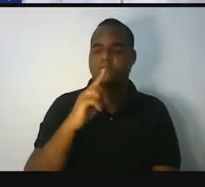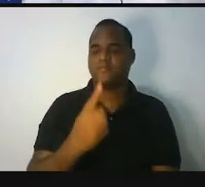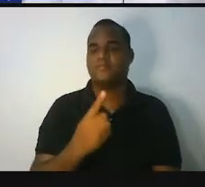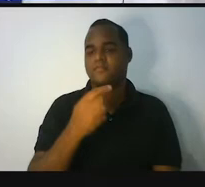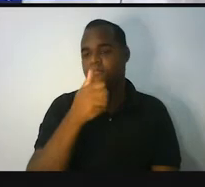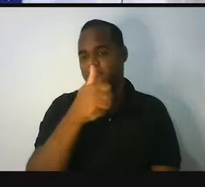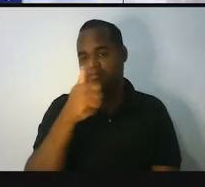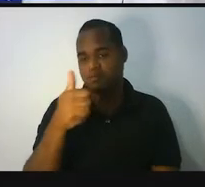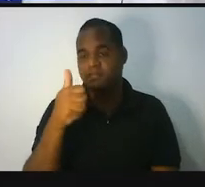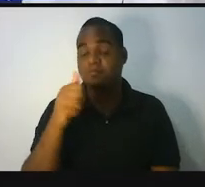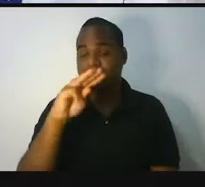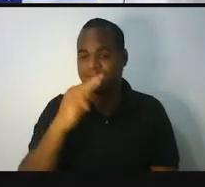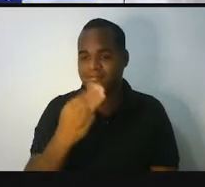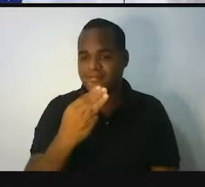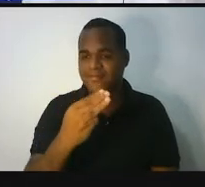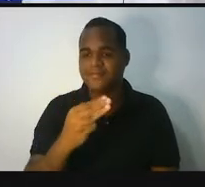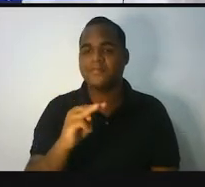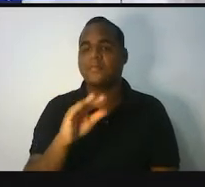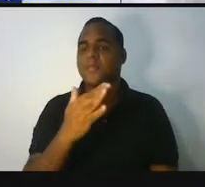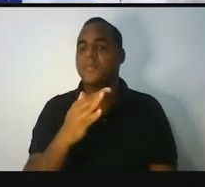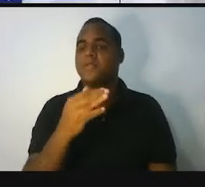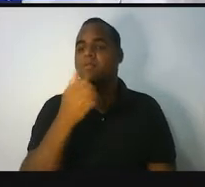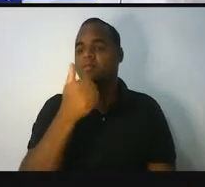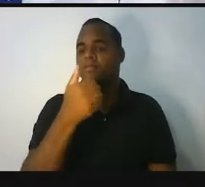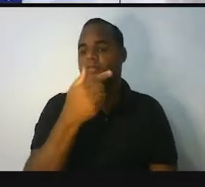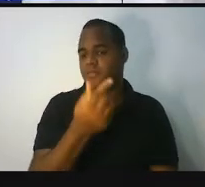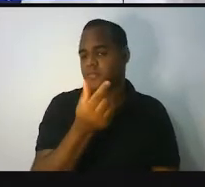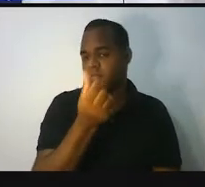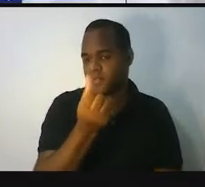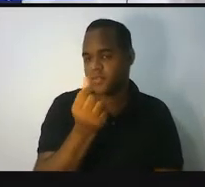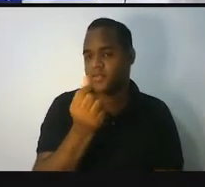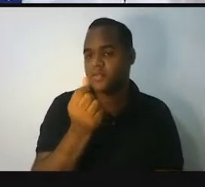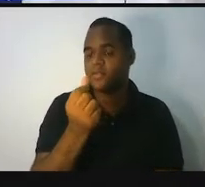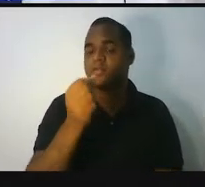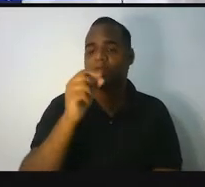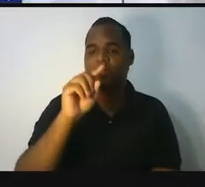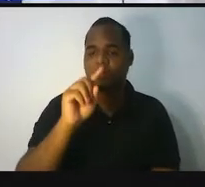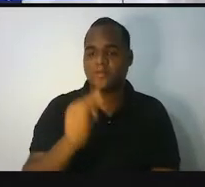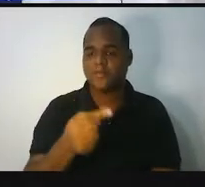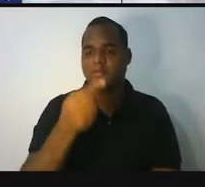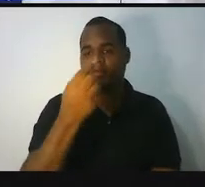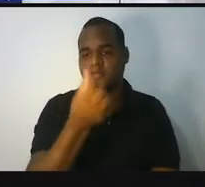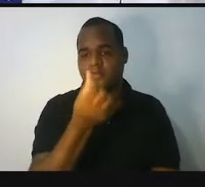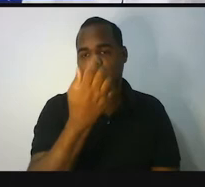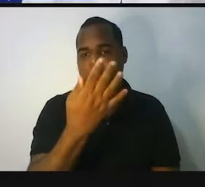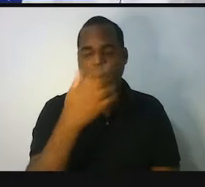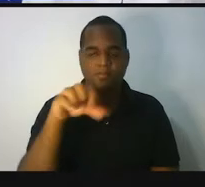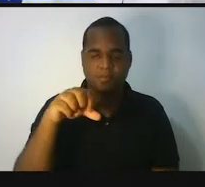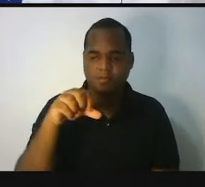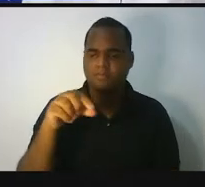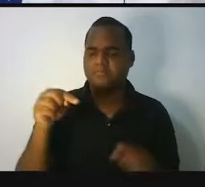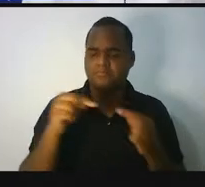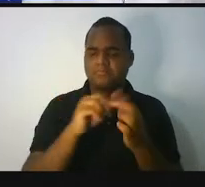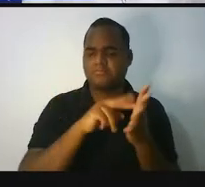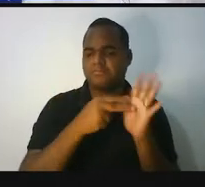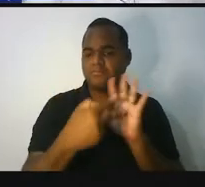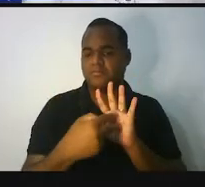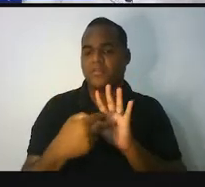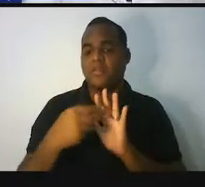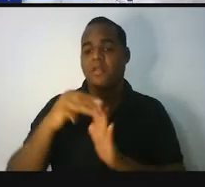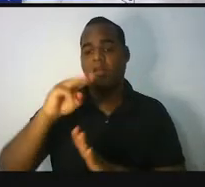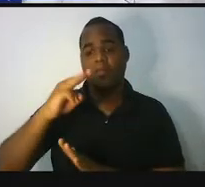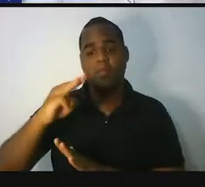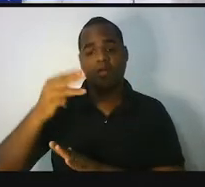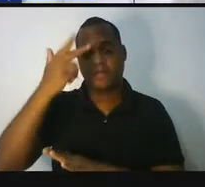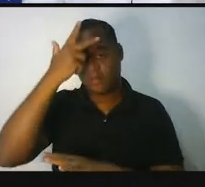daria 176,649 e isso significa milhões de